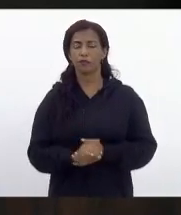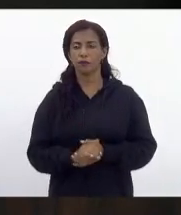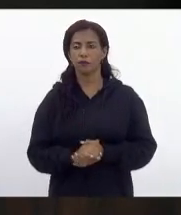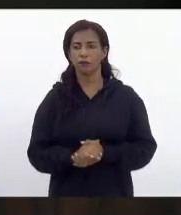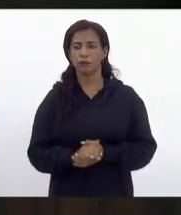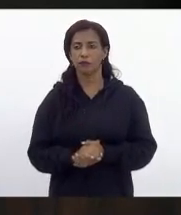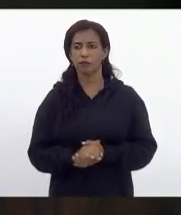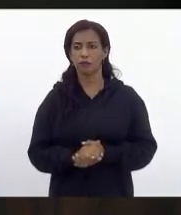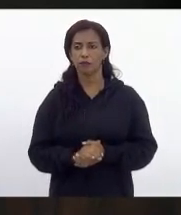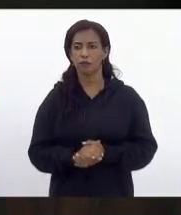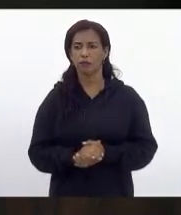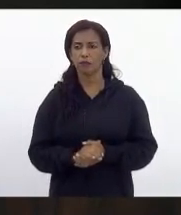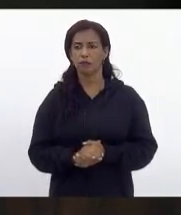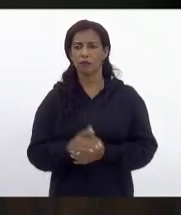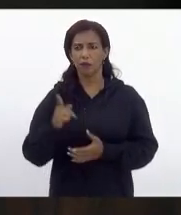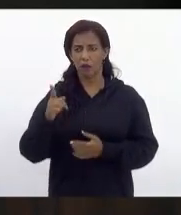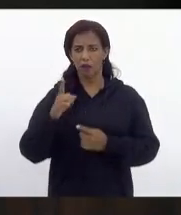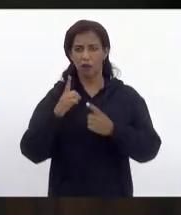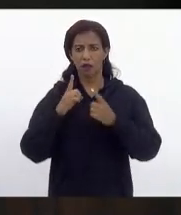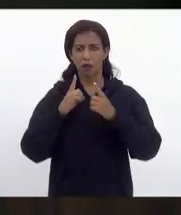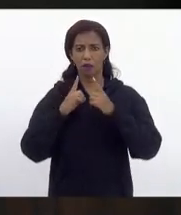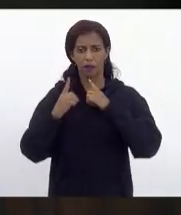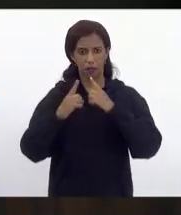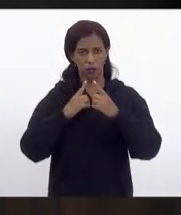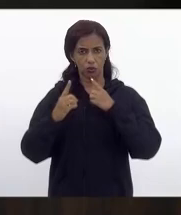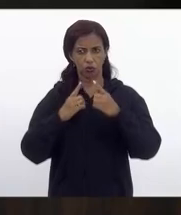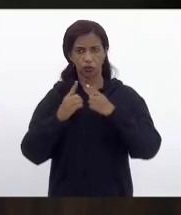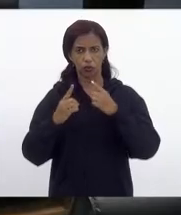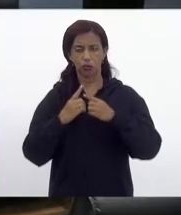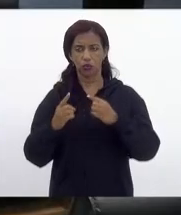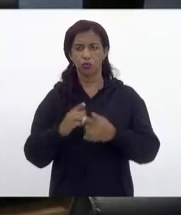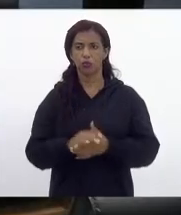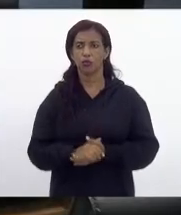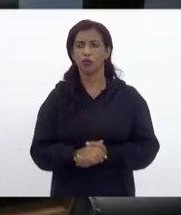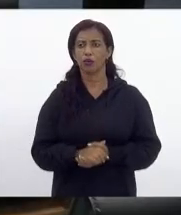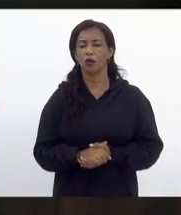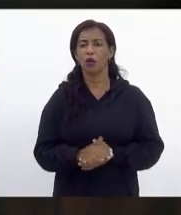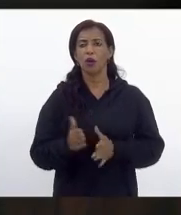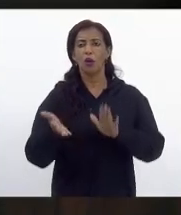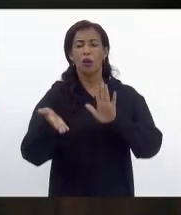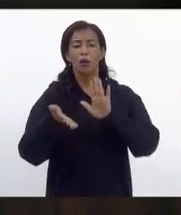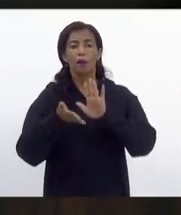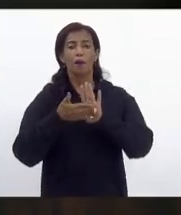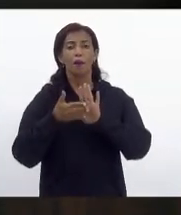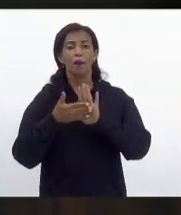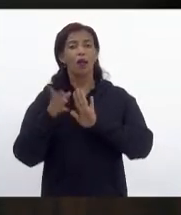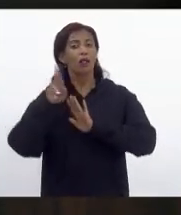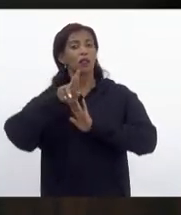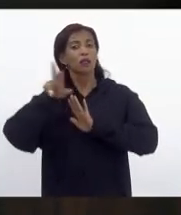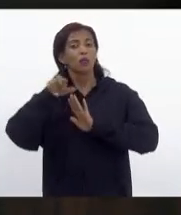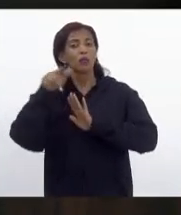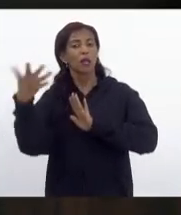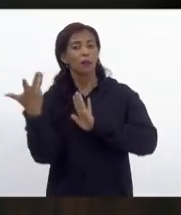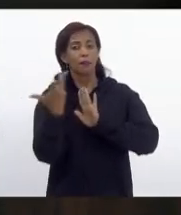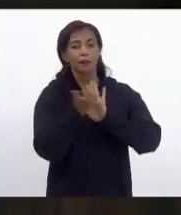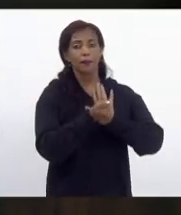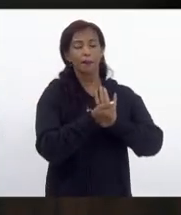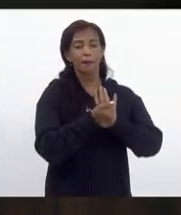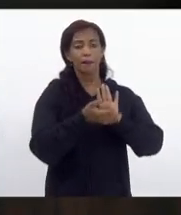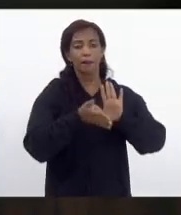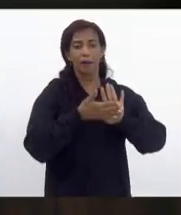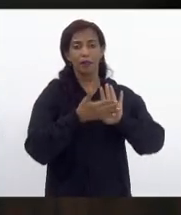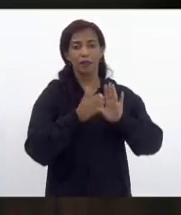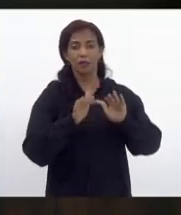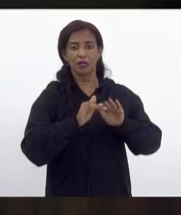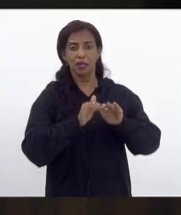para discutir, deputada... Pode ser aberto a maior discussão? Não. Eu queria aparecer o projeto. O projeto não recebeu o parecer, deputado. Então, ele ficou